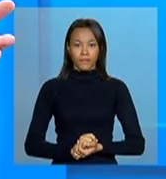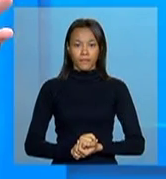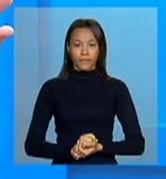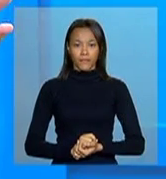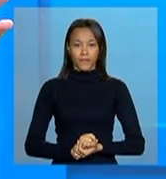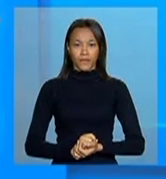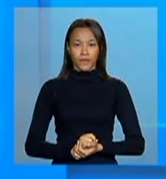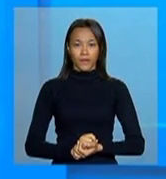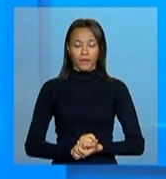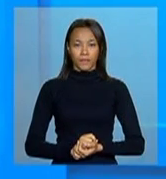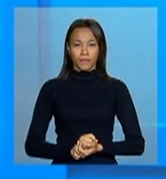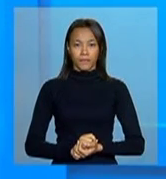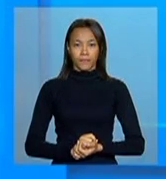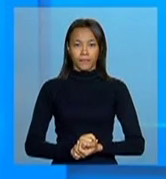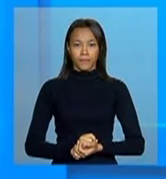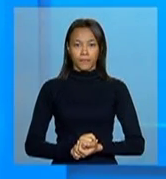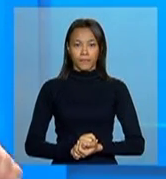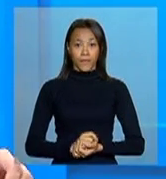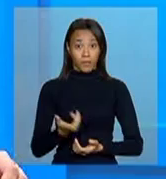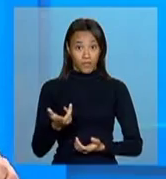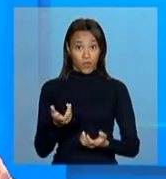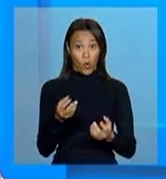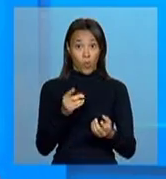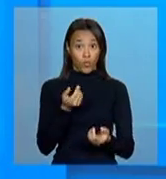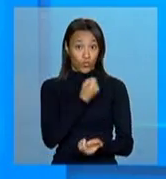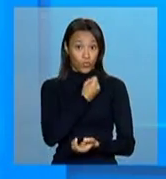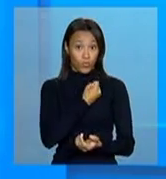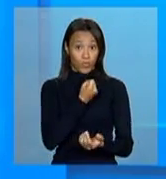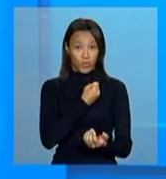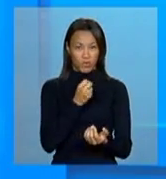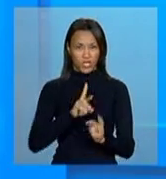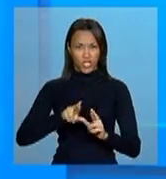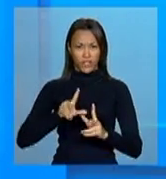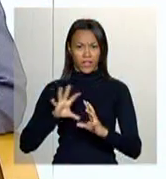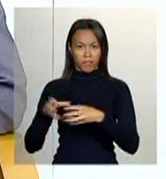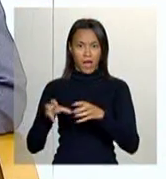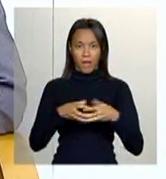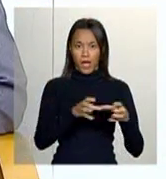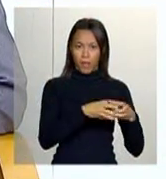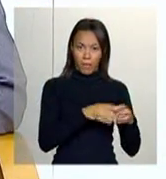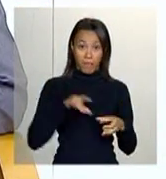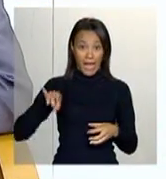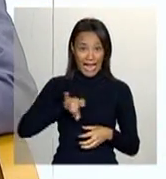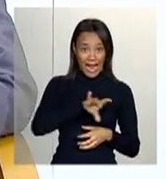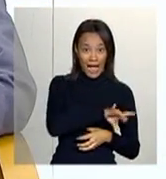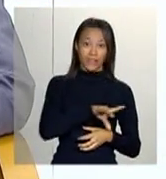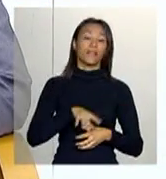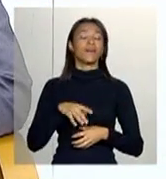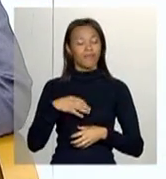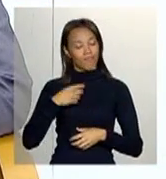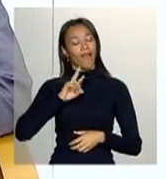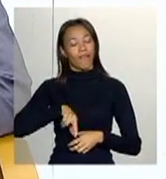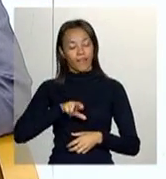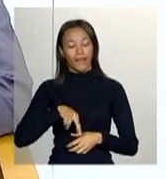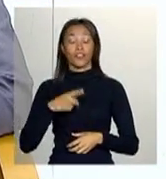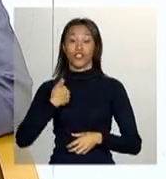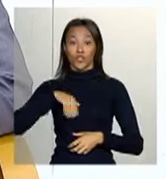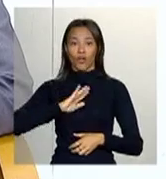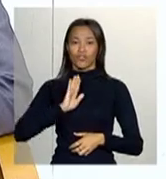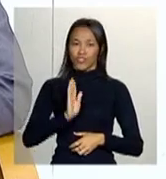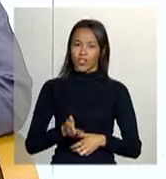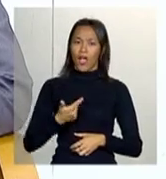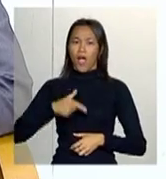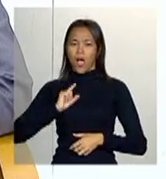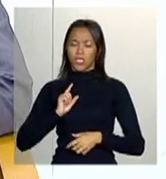Como eu diria isso, uma codificação especial para cada um deles? Exatamente. Na verdade, a gente já vinha trabalhando na